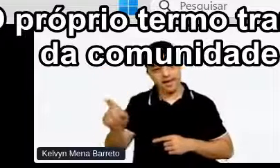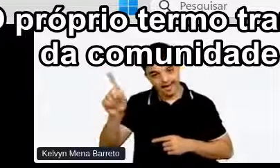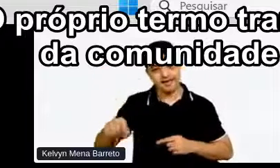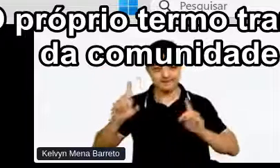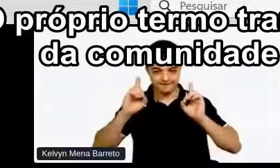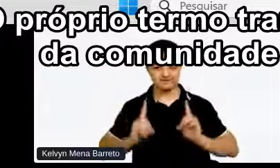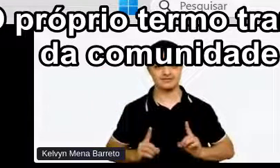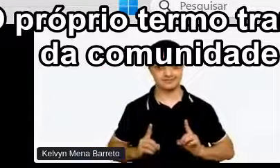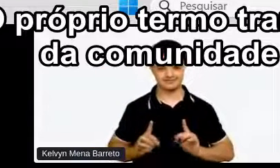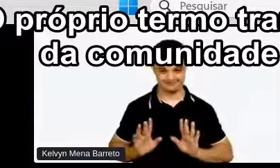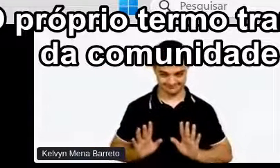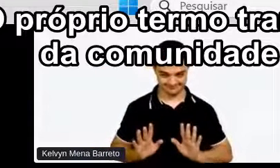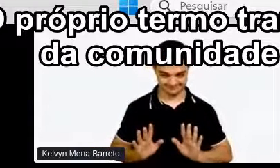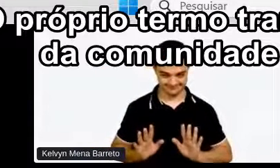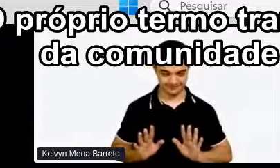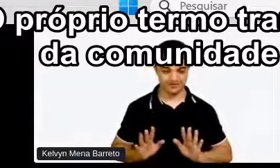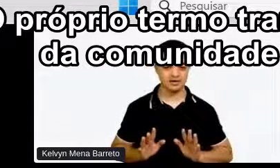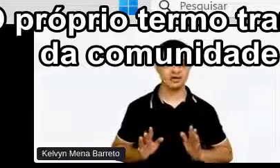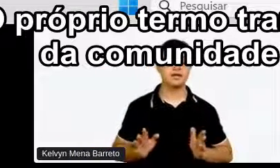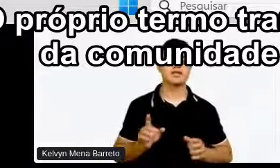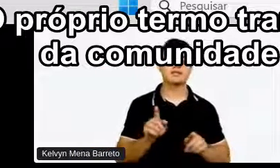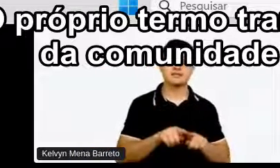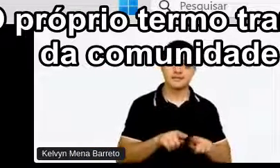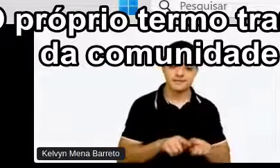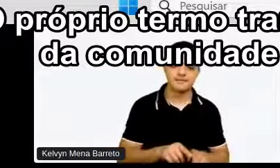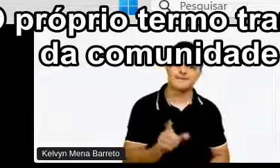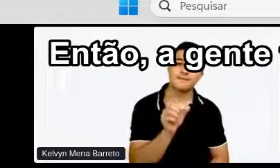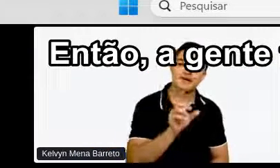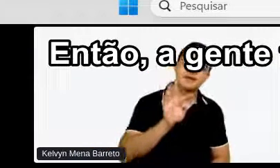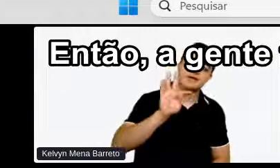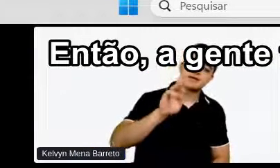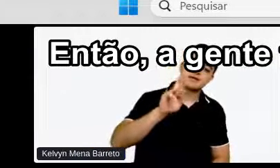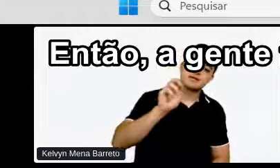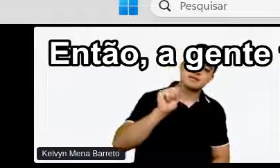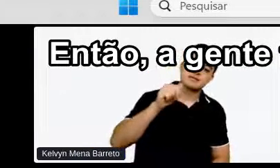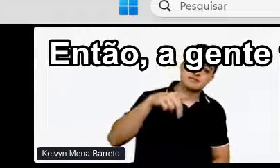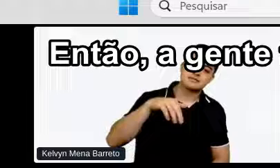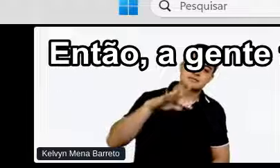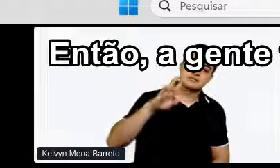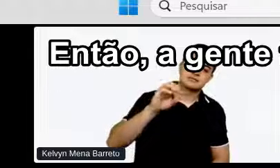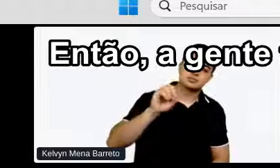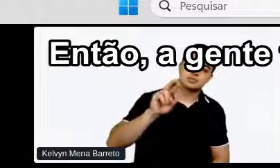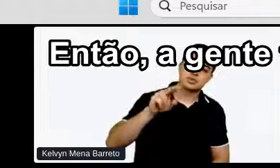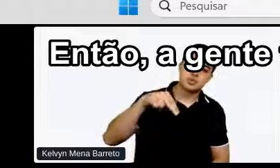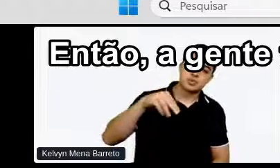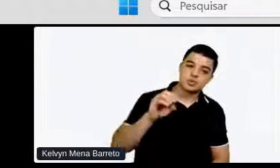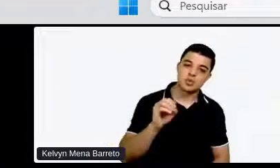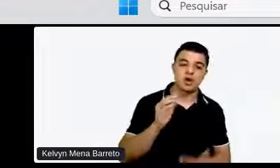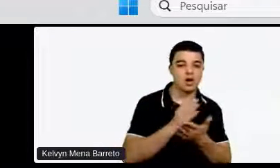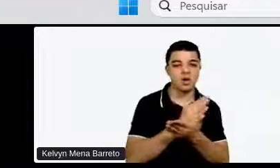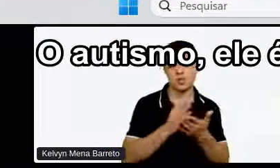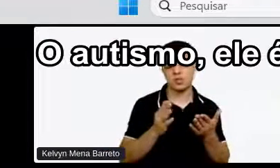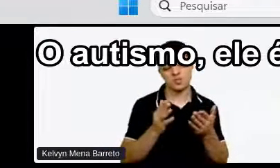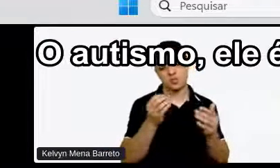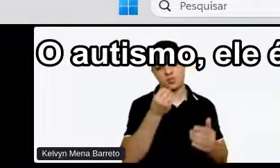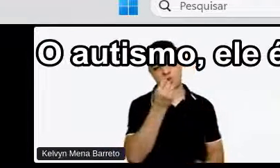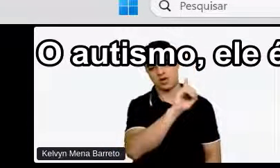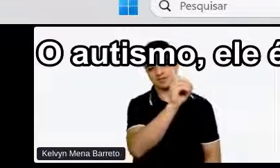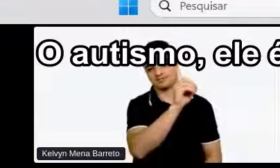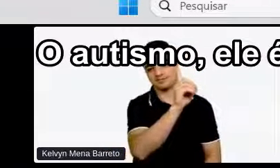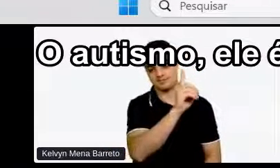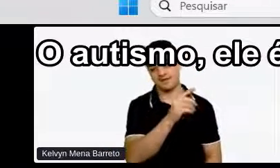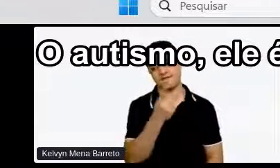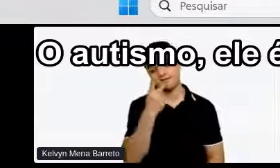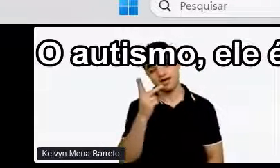O próprio termo Transtorno Tem pessoas da comunidade Que não gostam Então a gente fala Autismo Tá O autismo